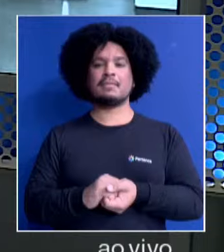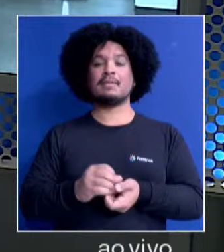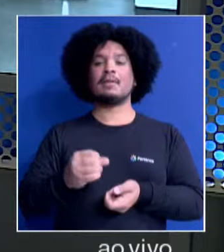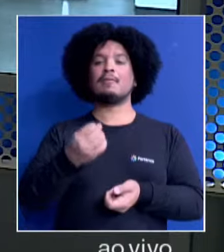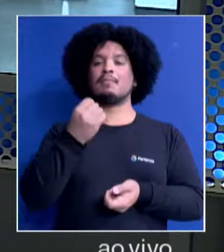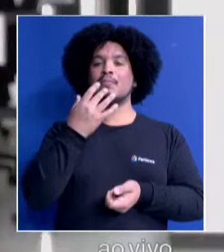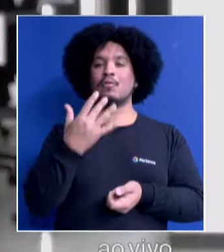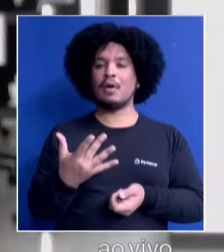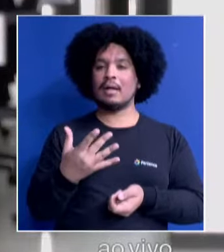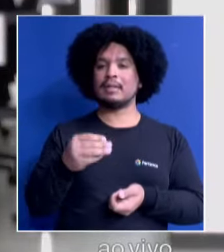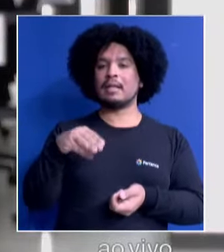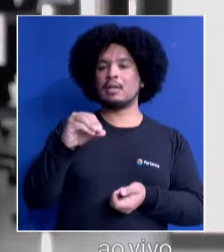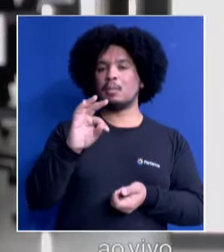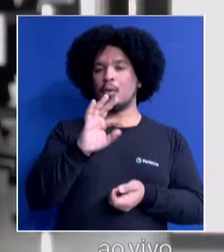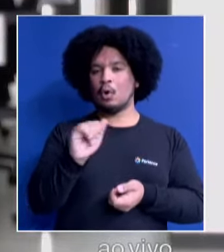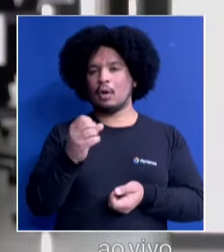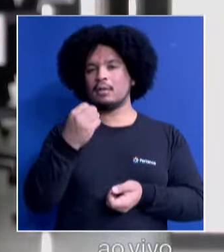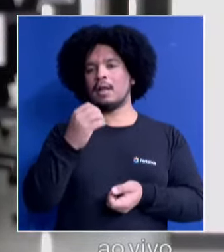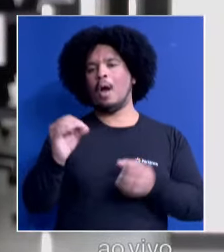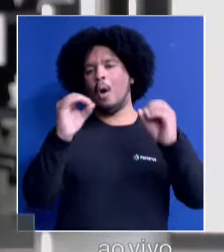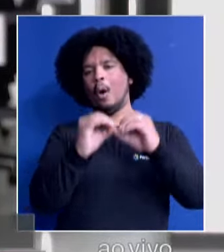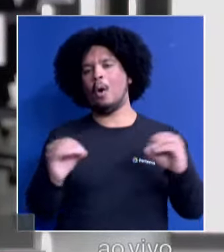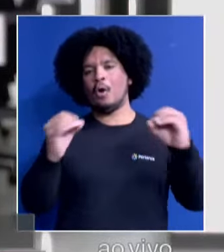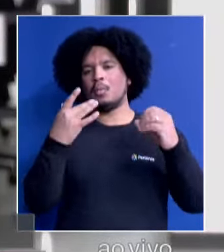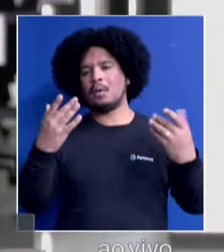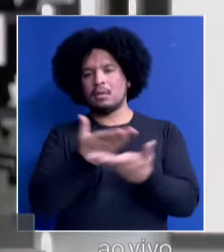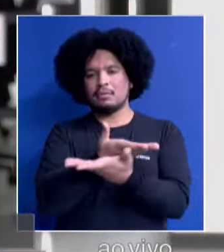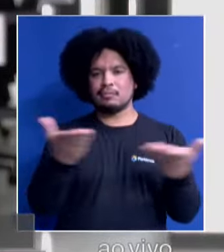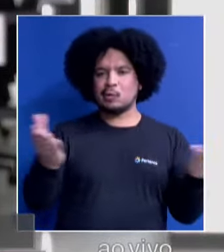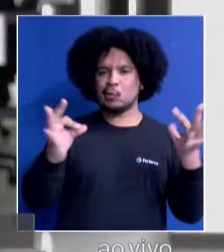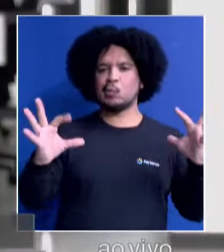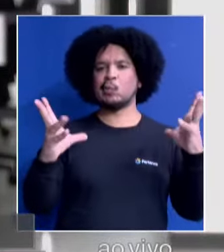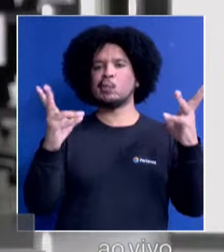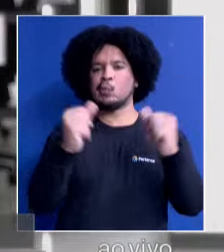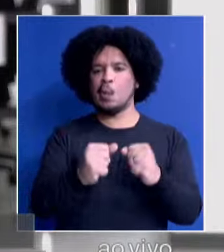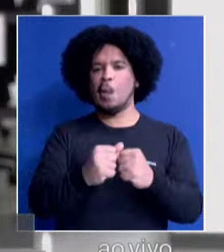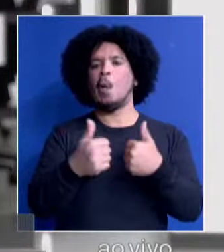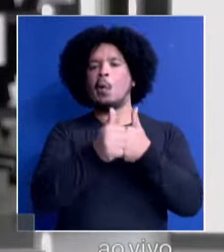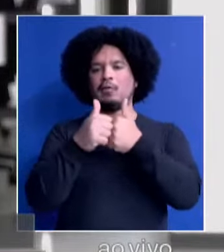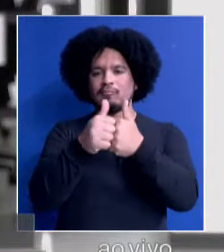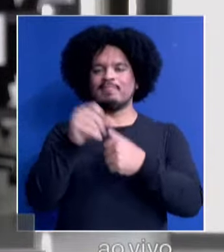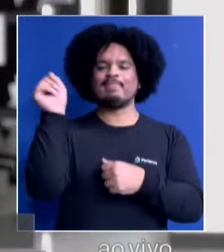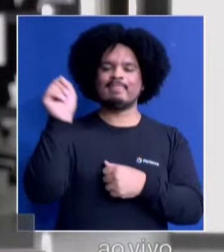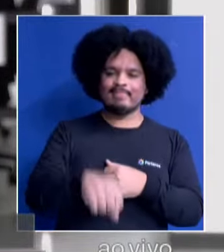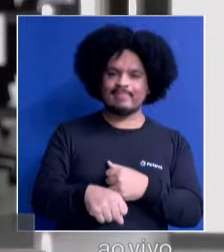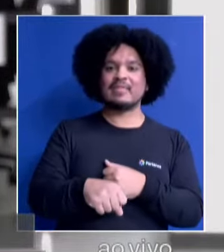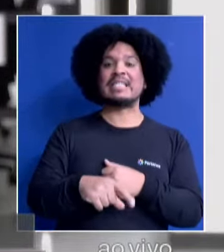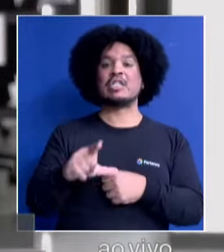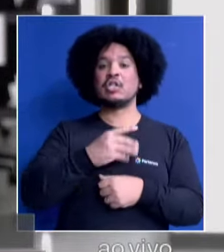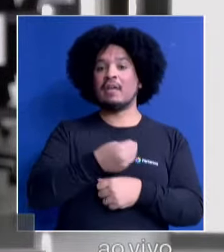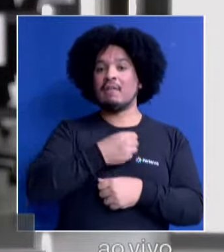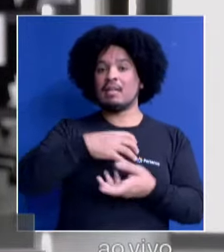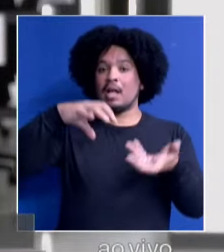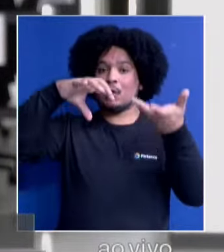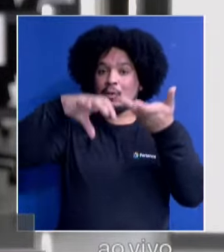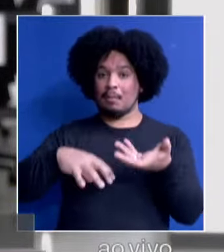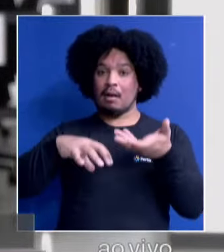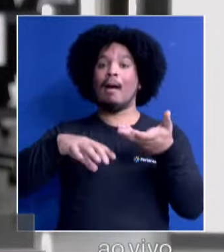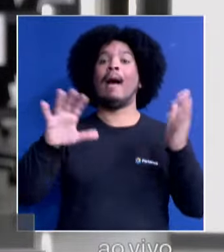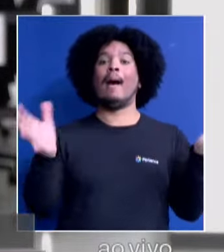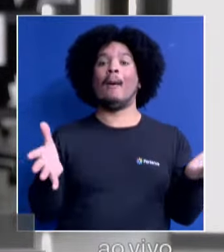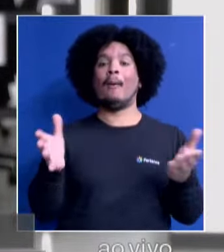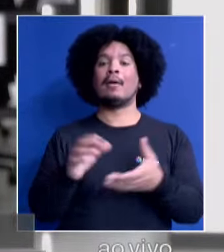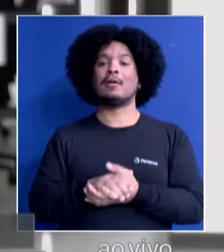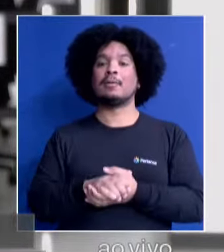Oi, Alexandre, uma ótima tarde a você, a todos que estão por aqui na nossa companhia, é isso mesmo. Estou aqui no Palácio do Planalto, onde agora há